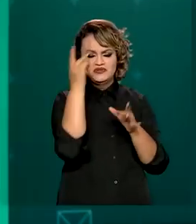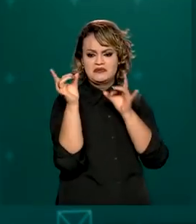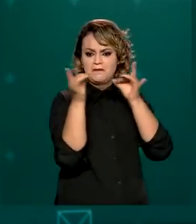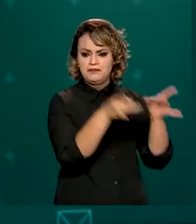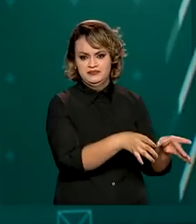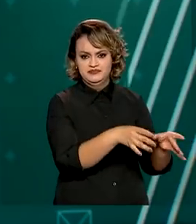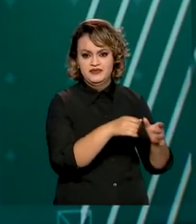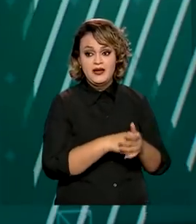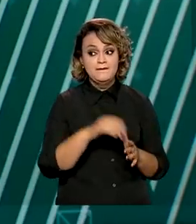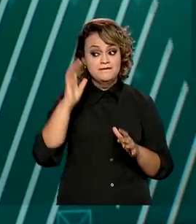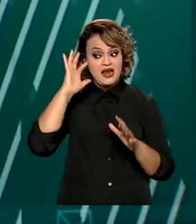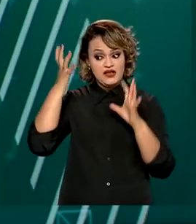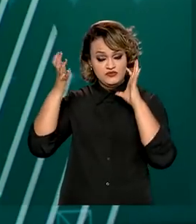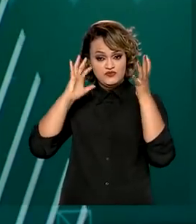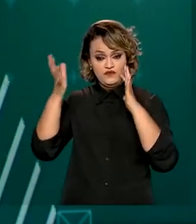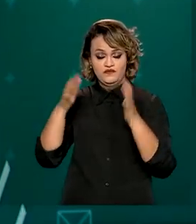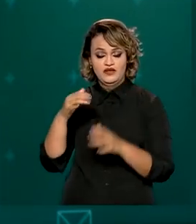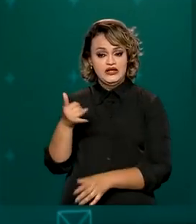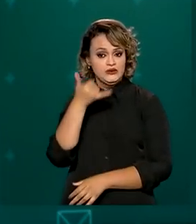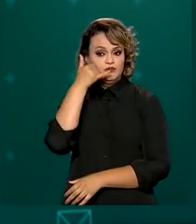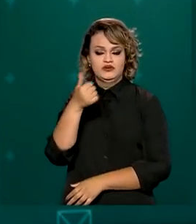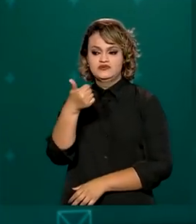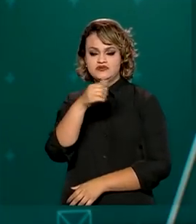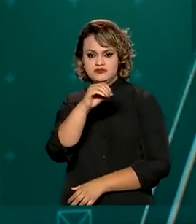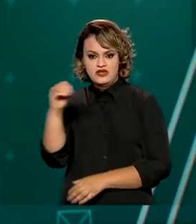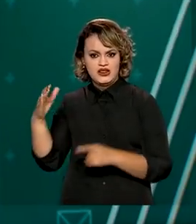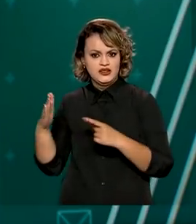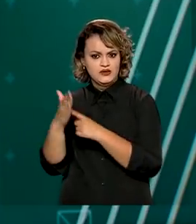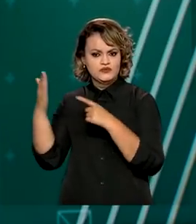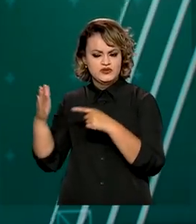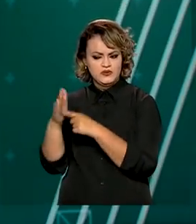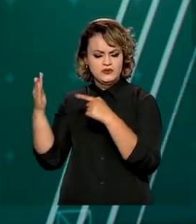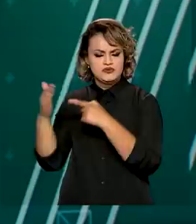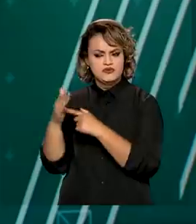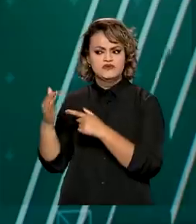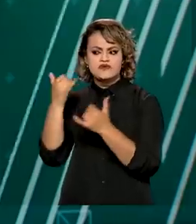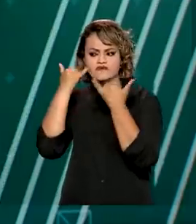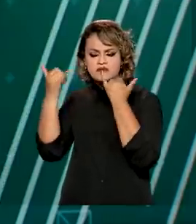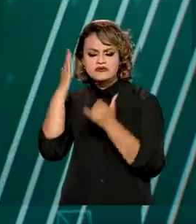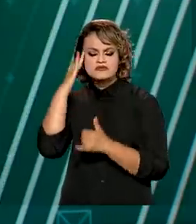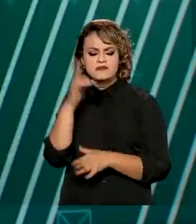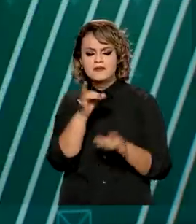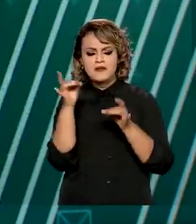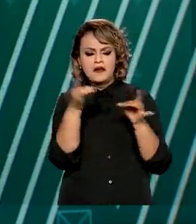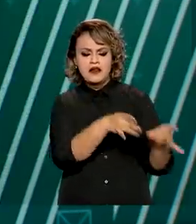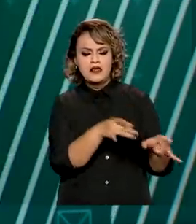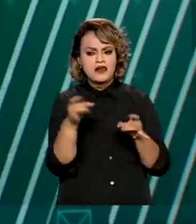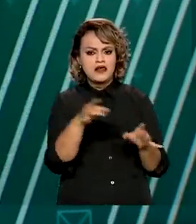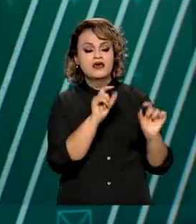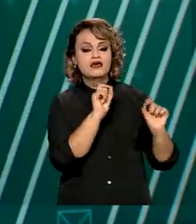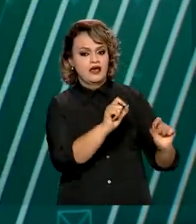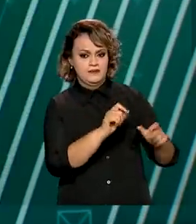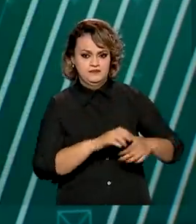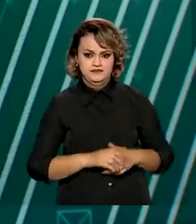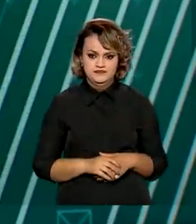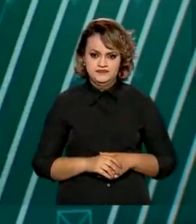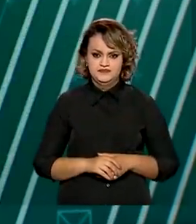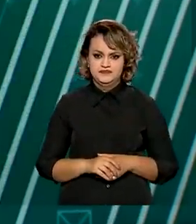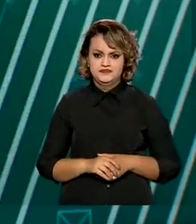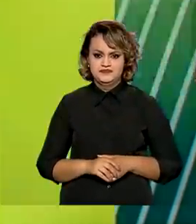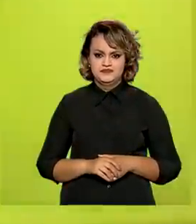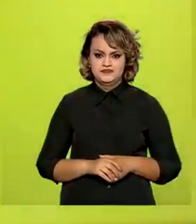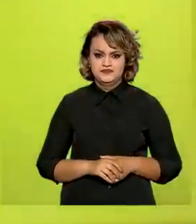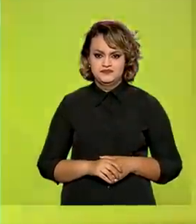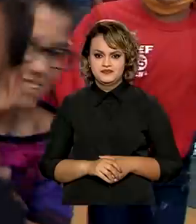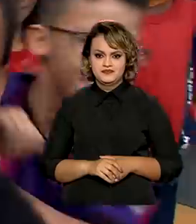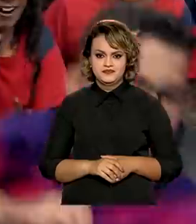combater o abandono dos estudos, o Disque 100 passa a receber informações sobre os estudantes que estão fora de sala de aula.